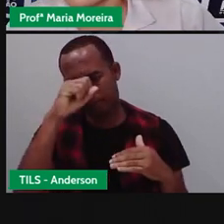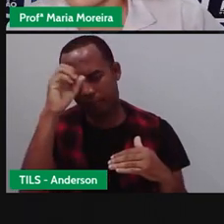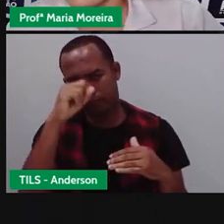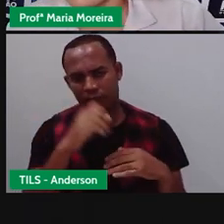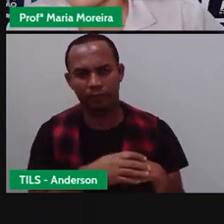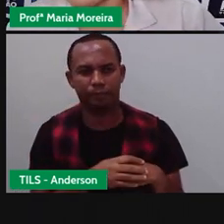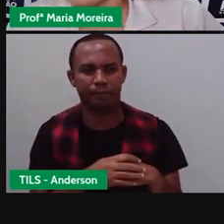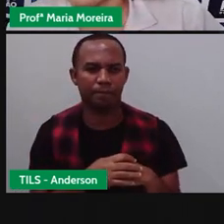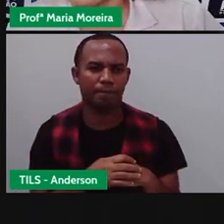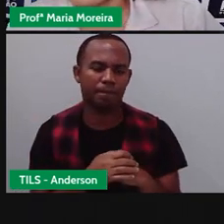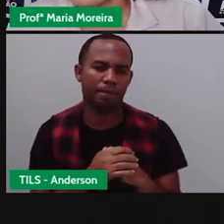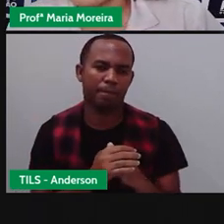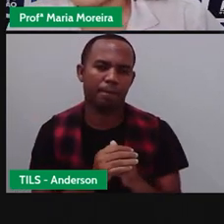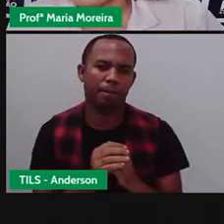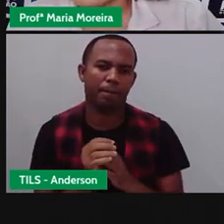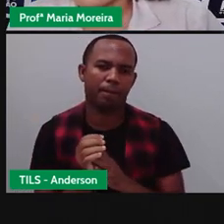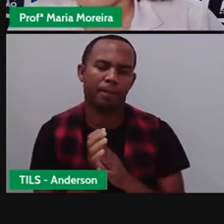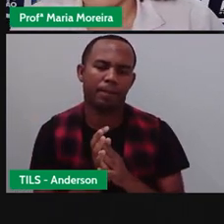agora, qual será?